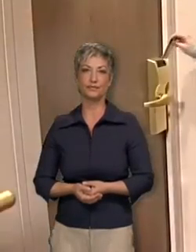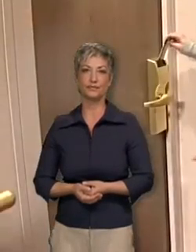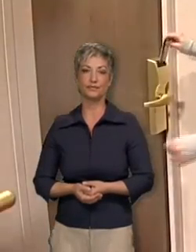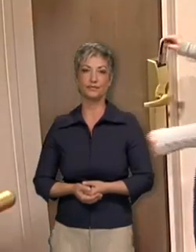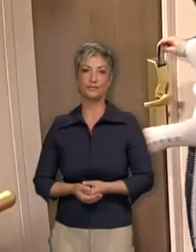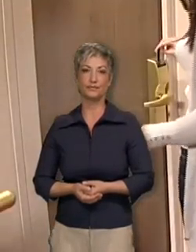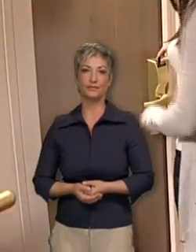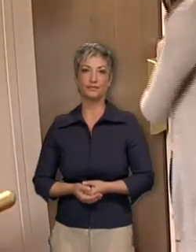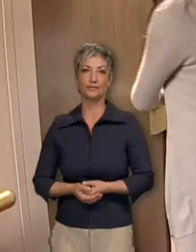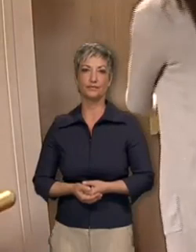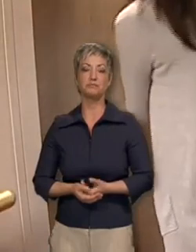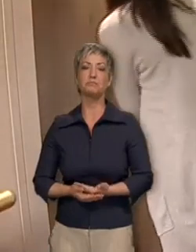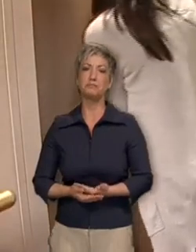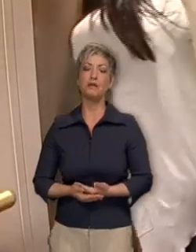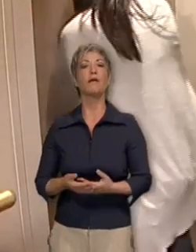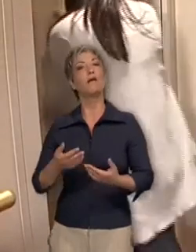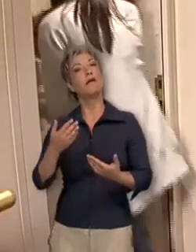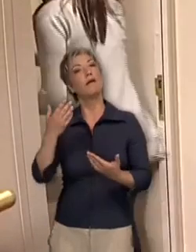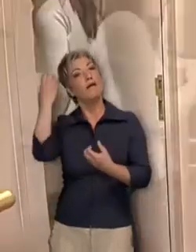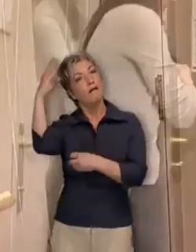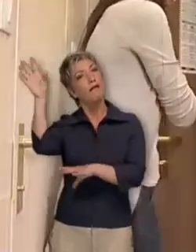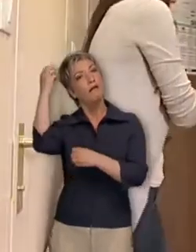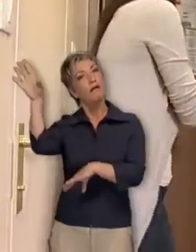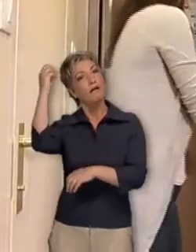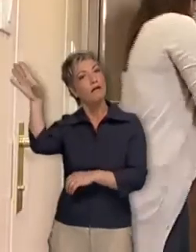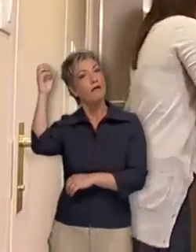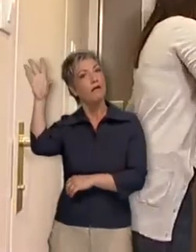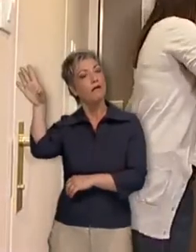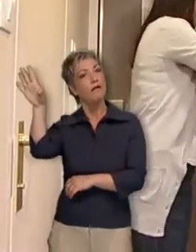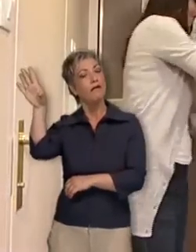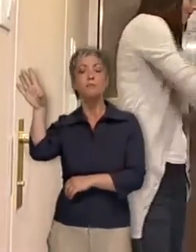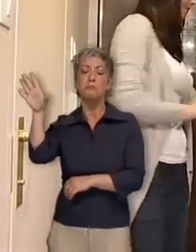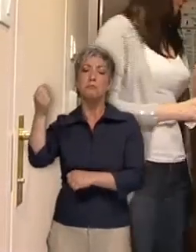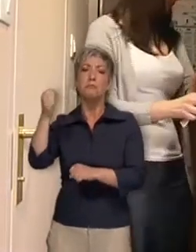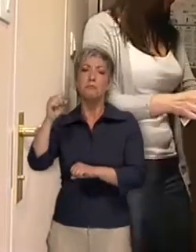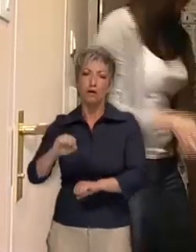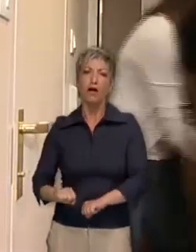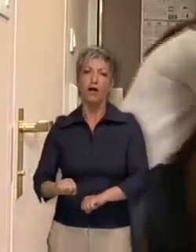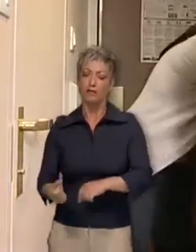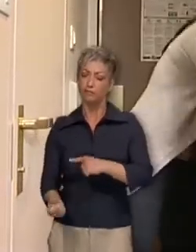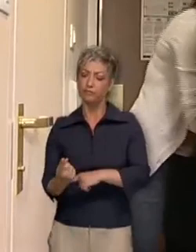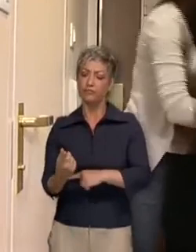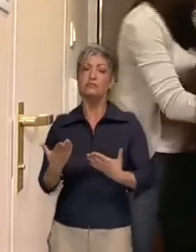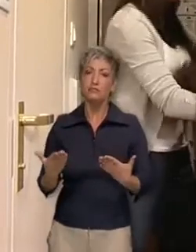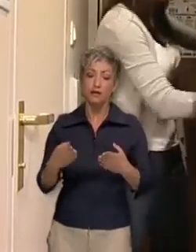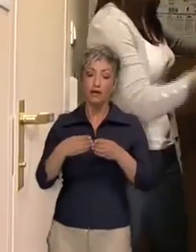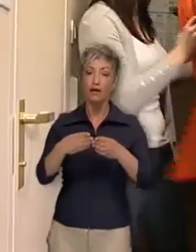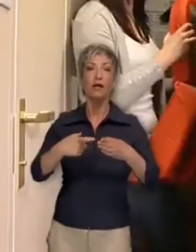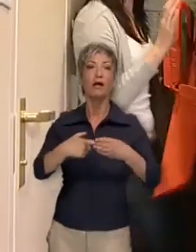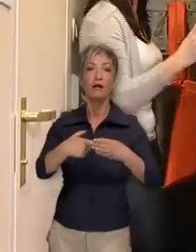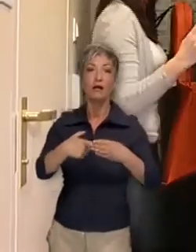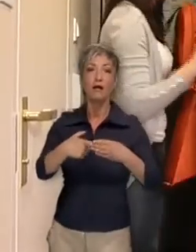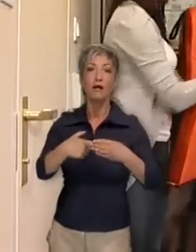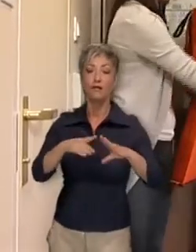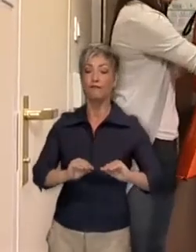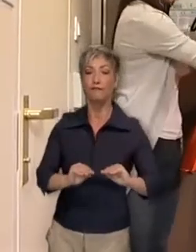Se ouvir este sinal em qualquer momento, mesmo quando o navio estiver no porto, dirija-se imediatamente à